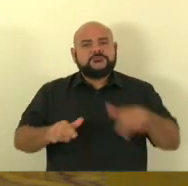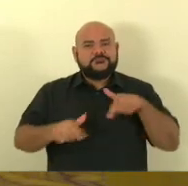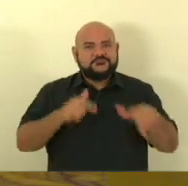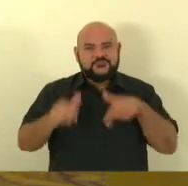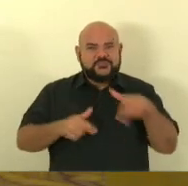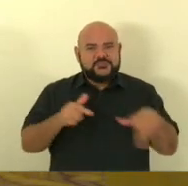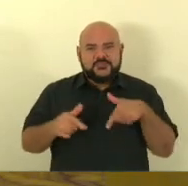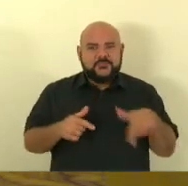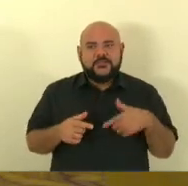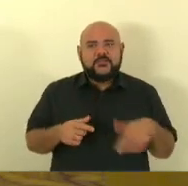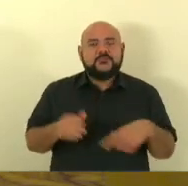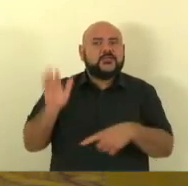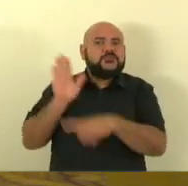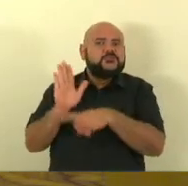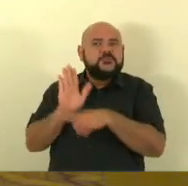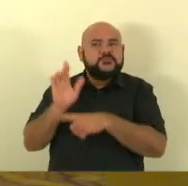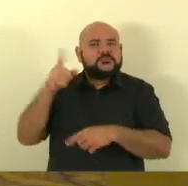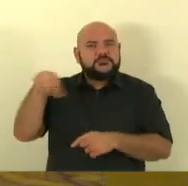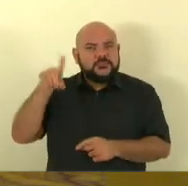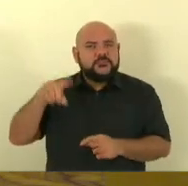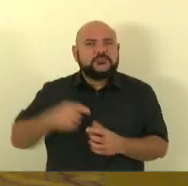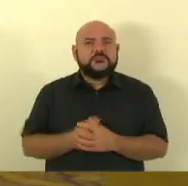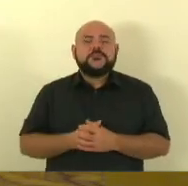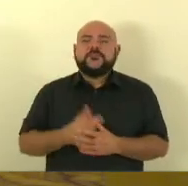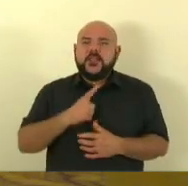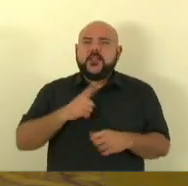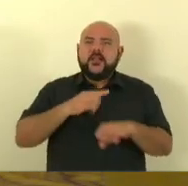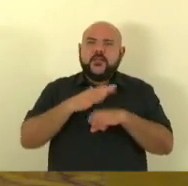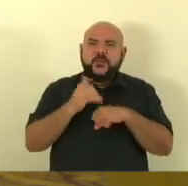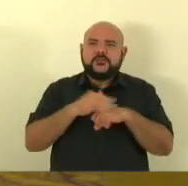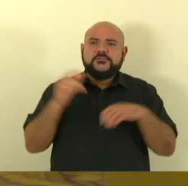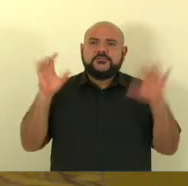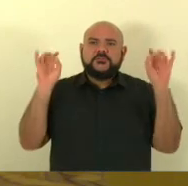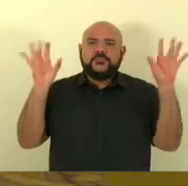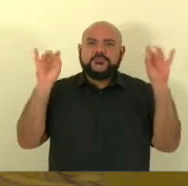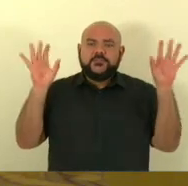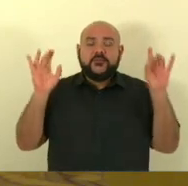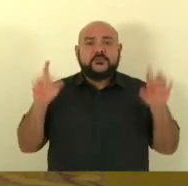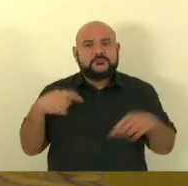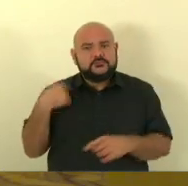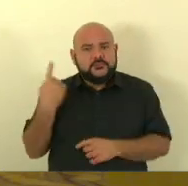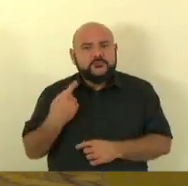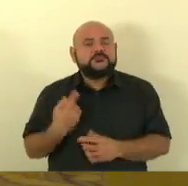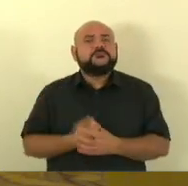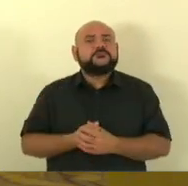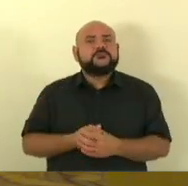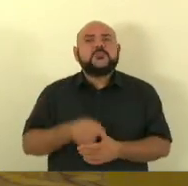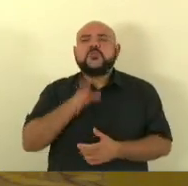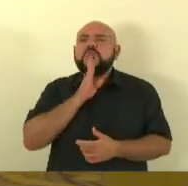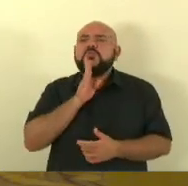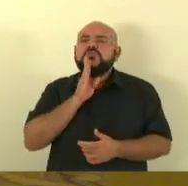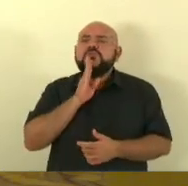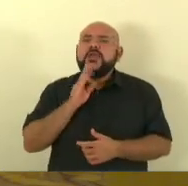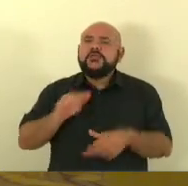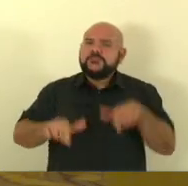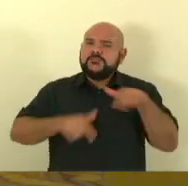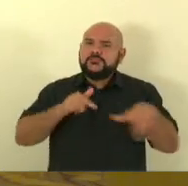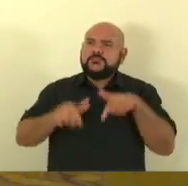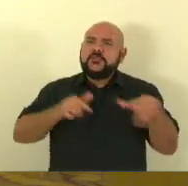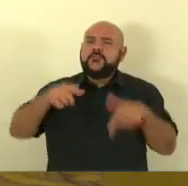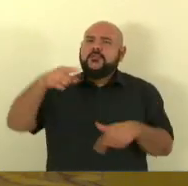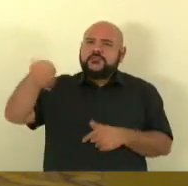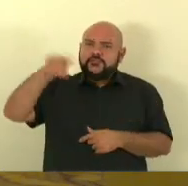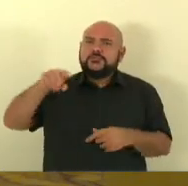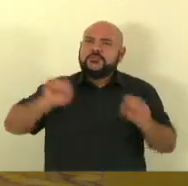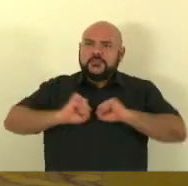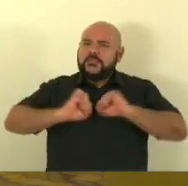temos essa compreensão esse carinho especial e sabemos conhecemos o trabalho e temos a clareza